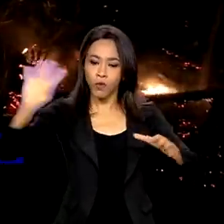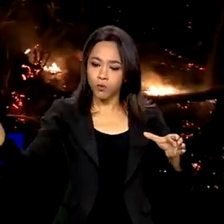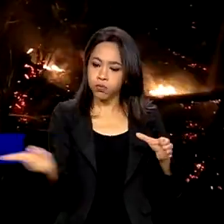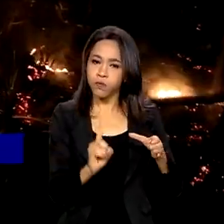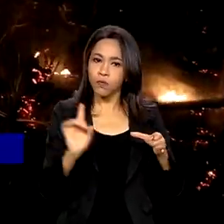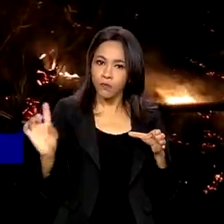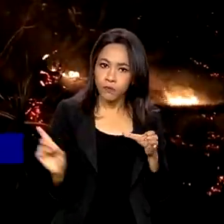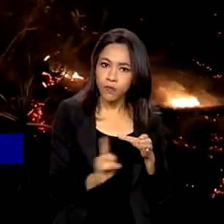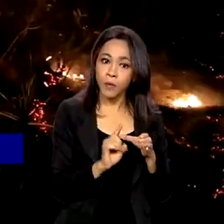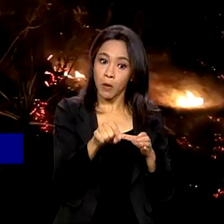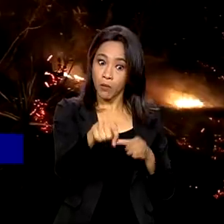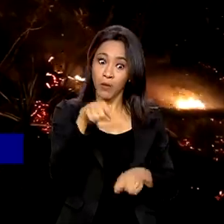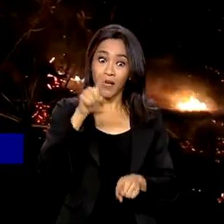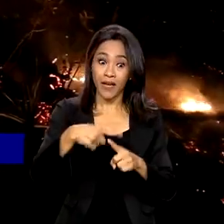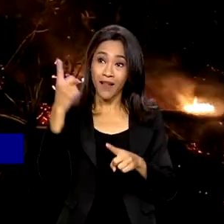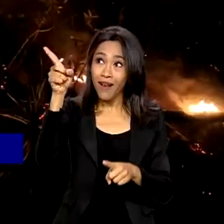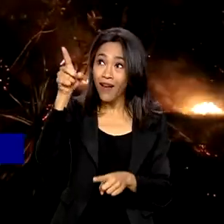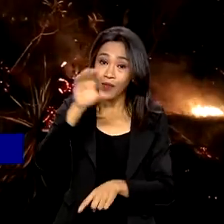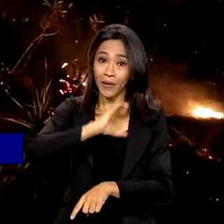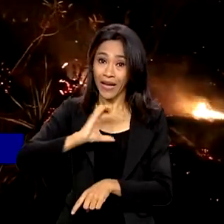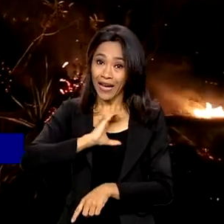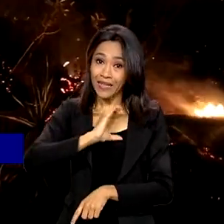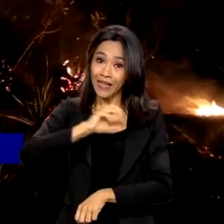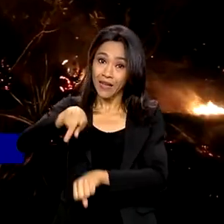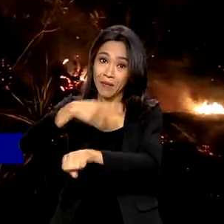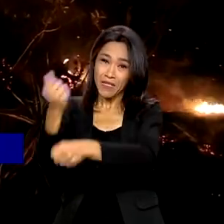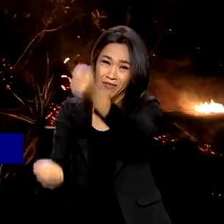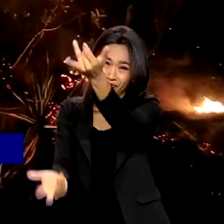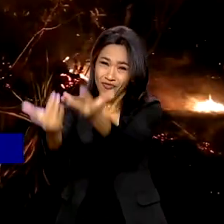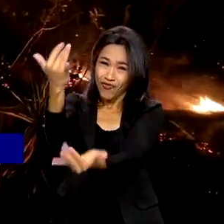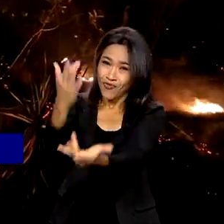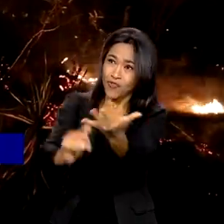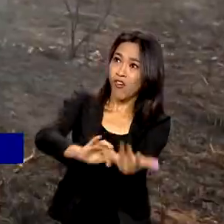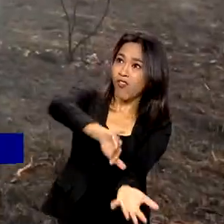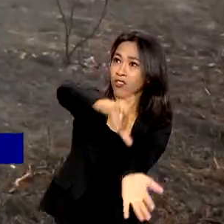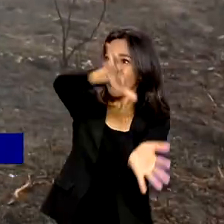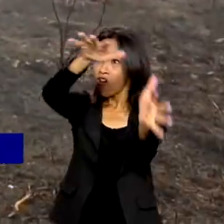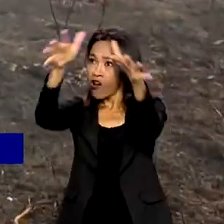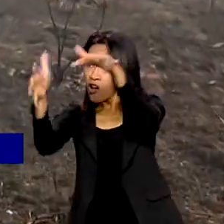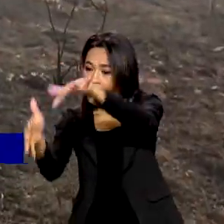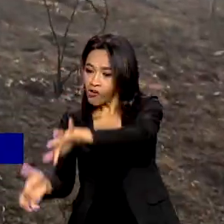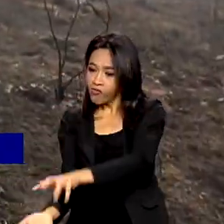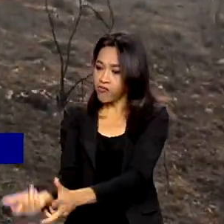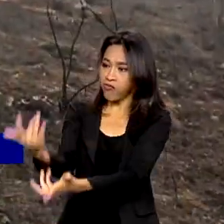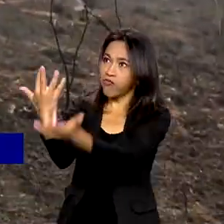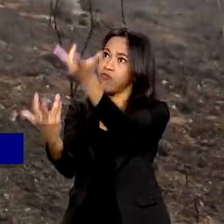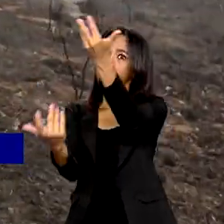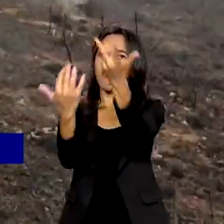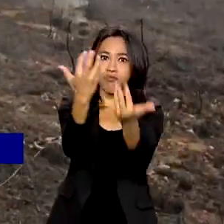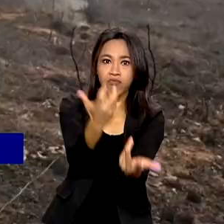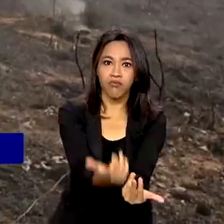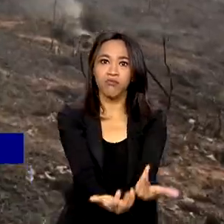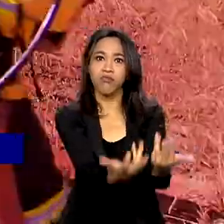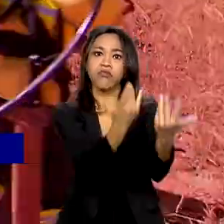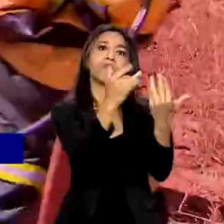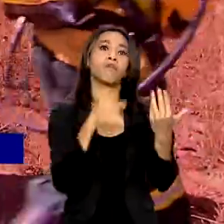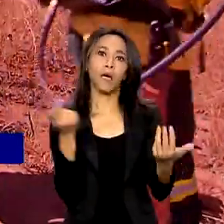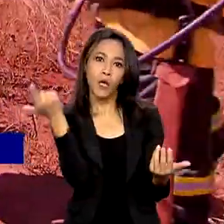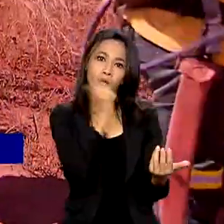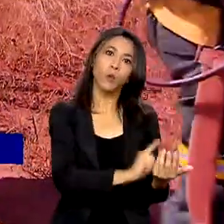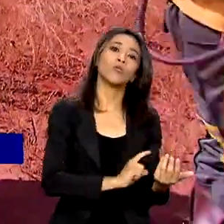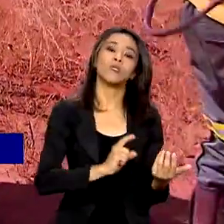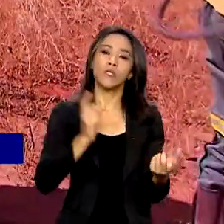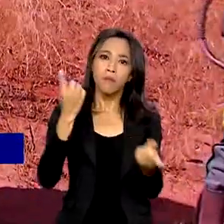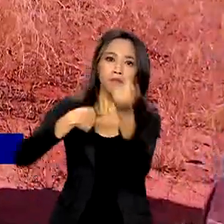já que os incêndios canadenses ocorrem em regiões montanhosas. Tudo para que a missão seja cumprida com sucesso.